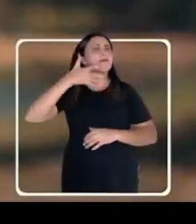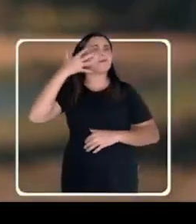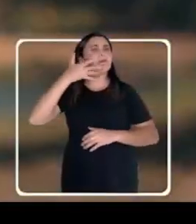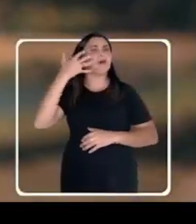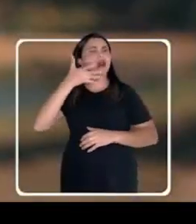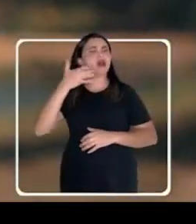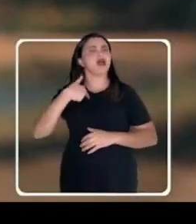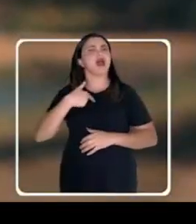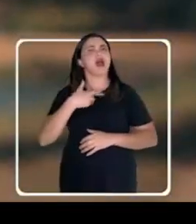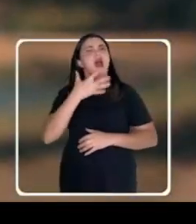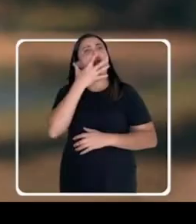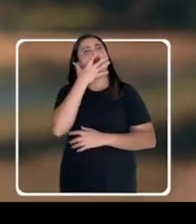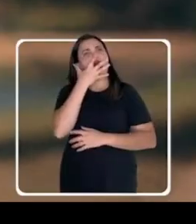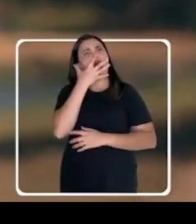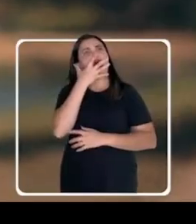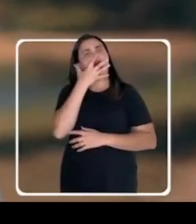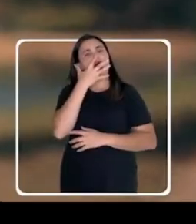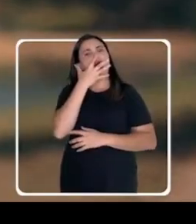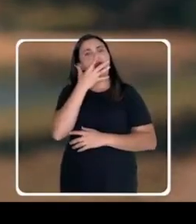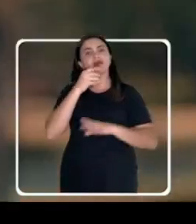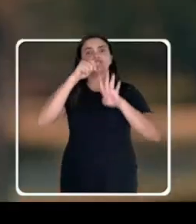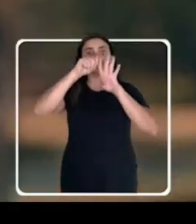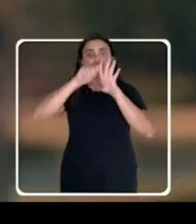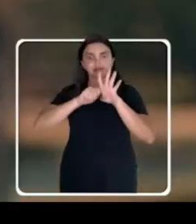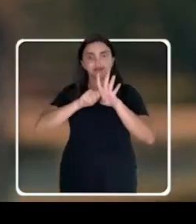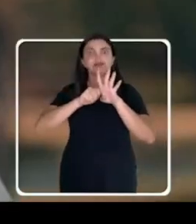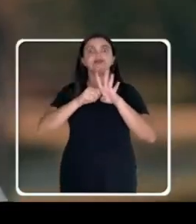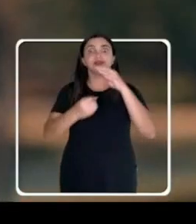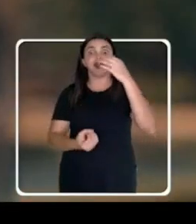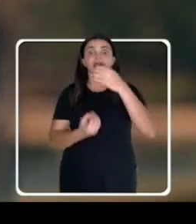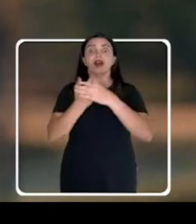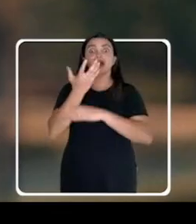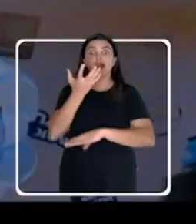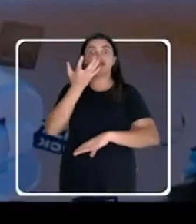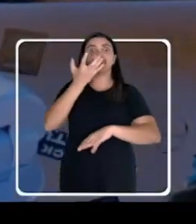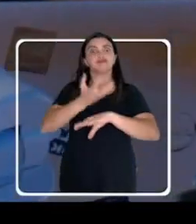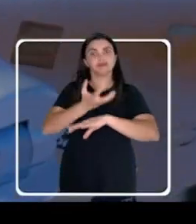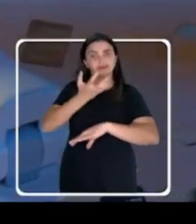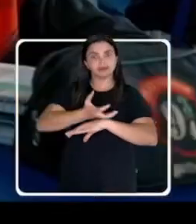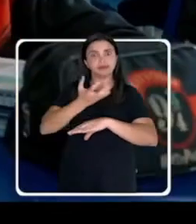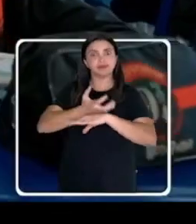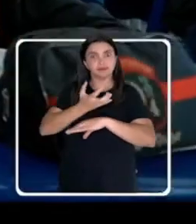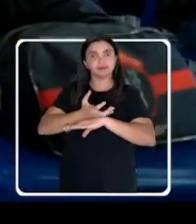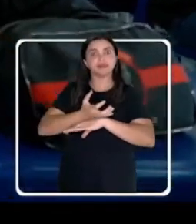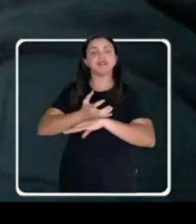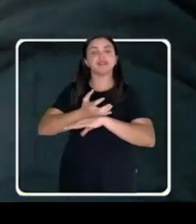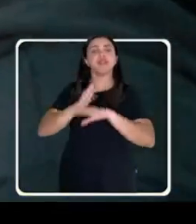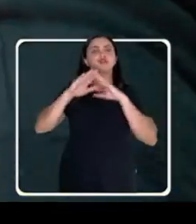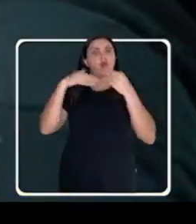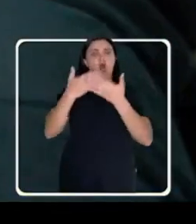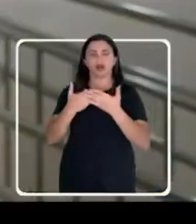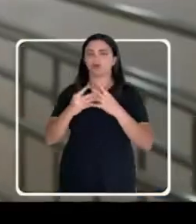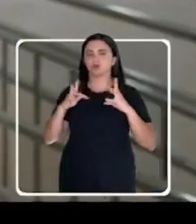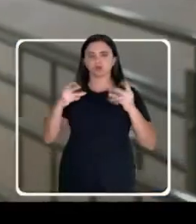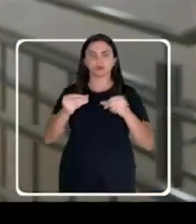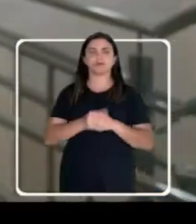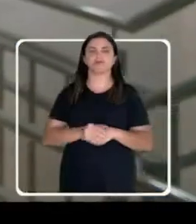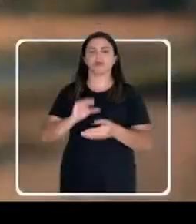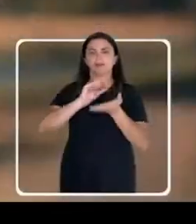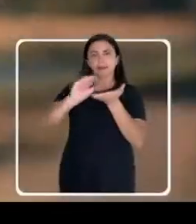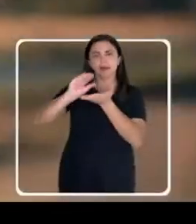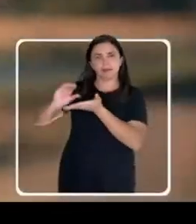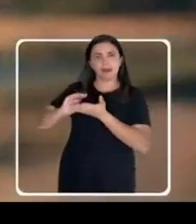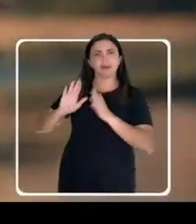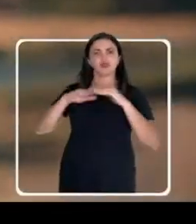Assistimos várias palestras e eu fiquei muito impressionado. E quatro meses depois, já estava implantada em todas as nossas escolas.